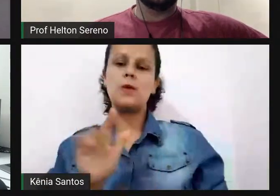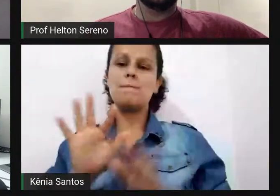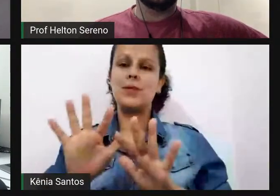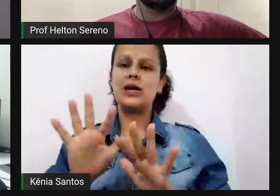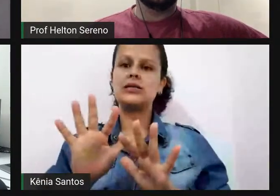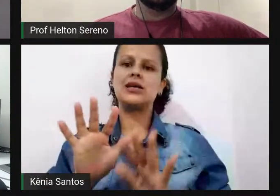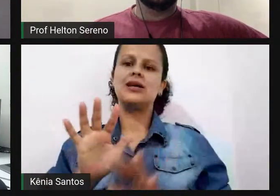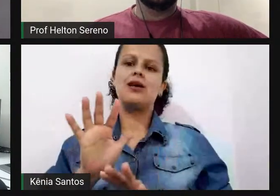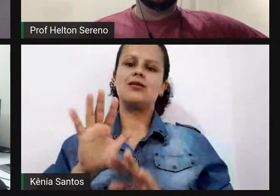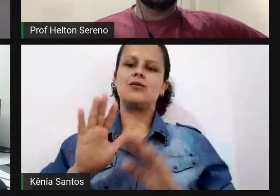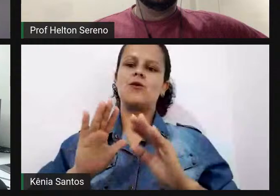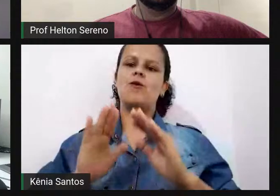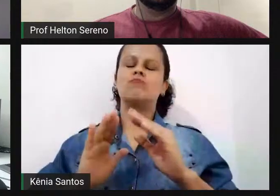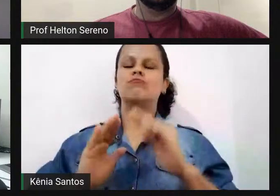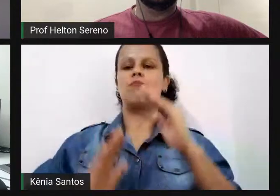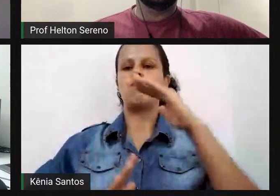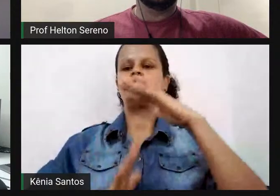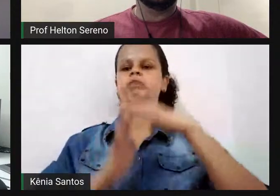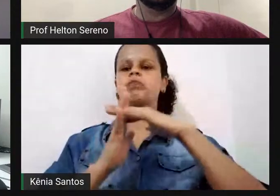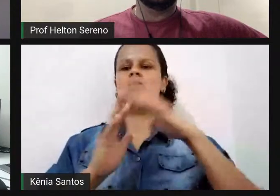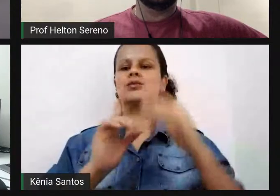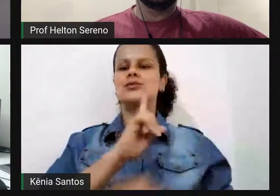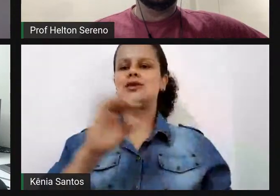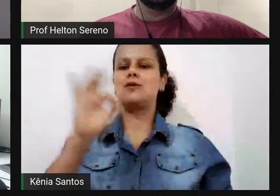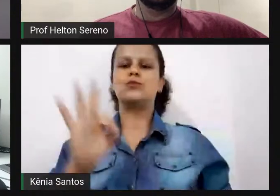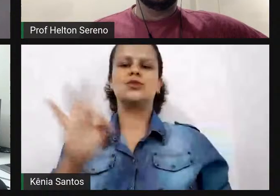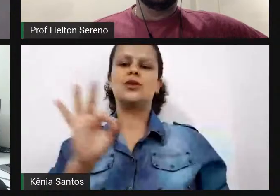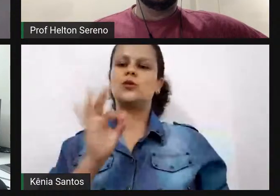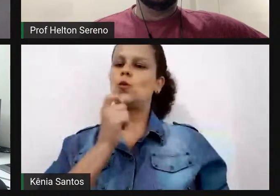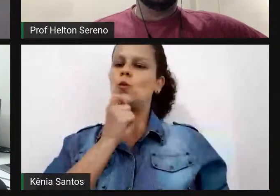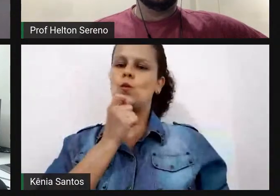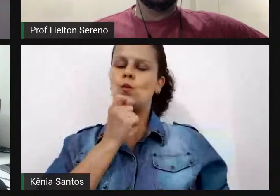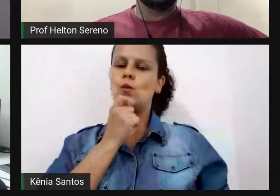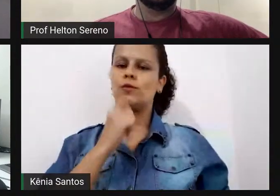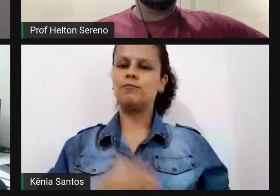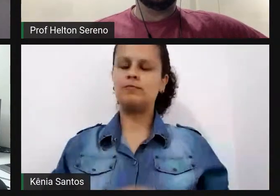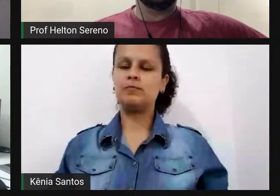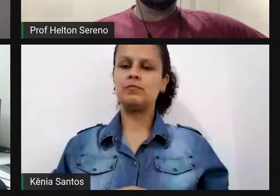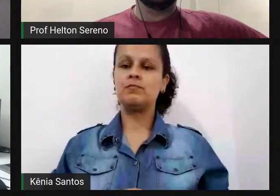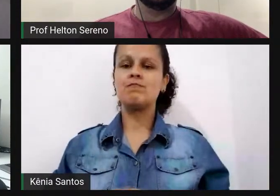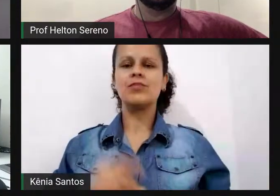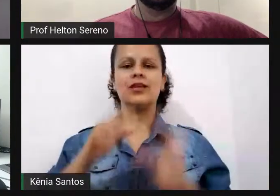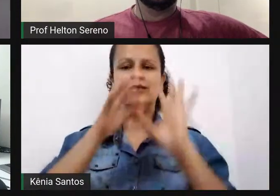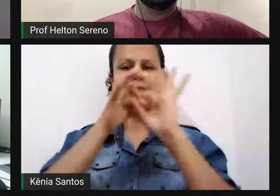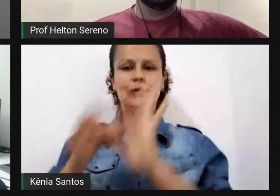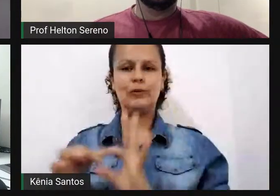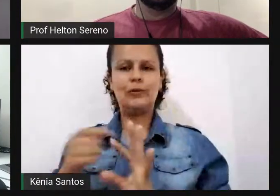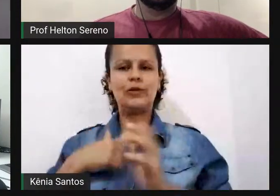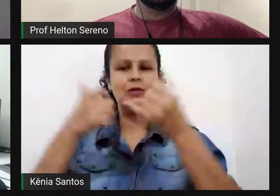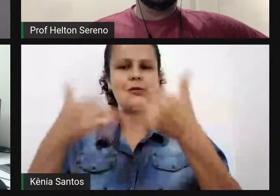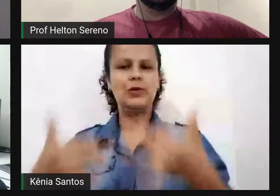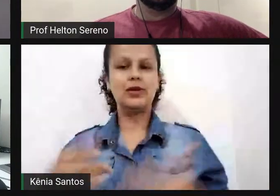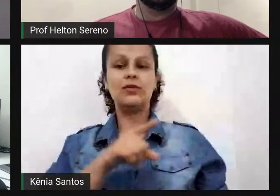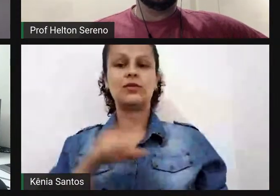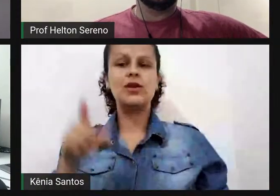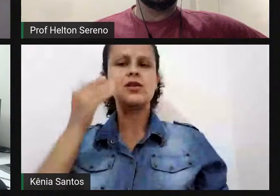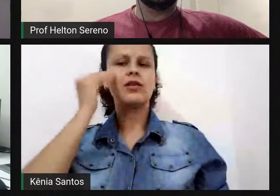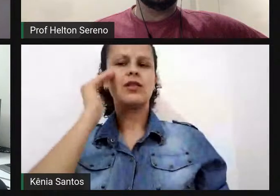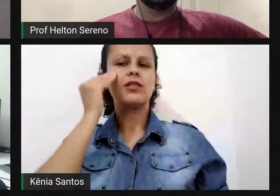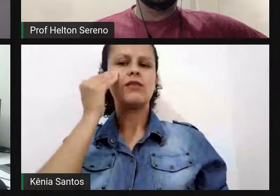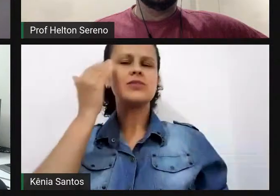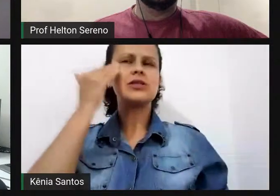havia se previsto. Eu estou apresentando esse contexto para vocês entenderem, terem uma noção da